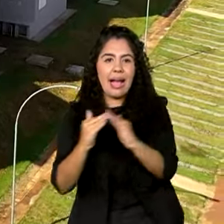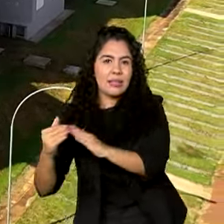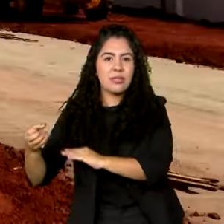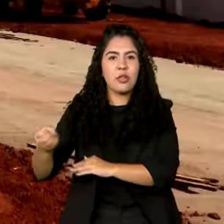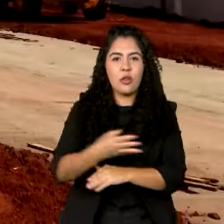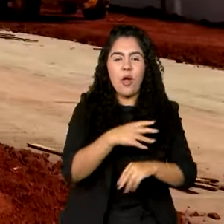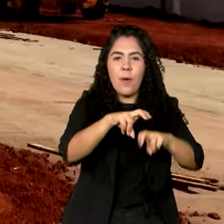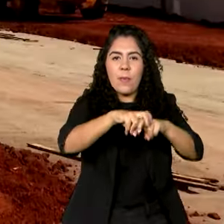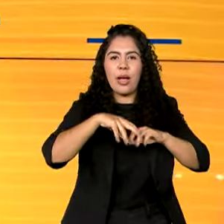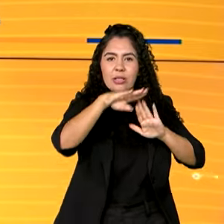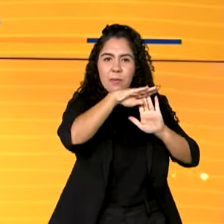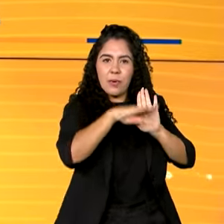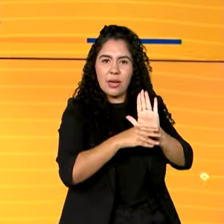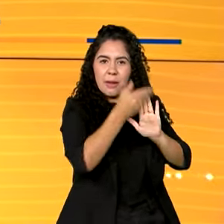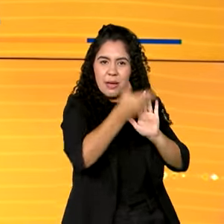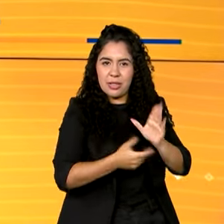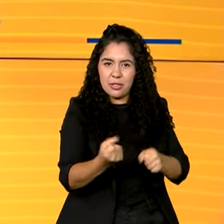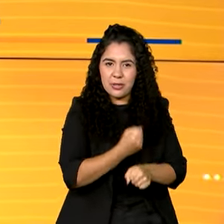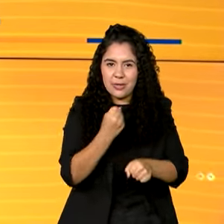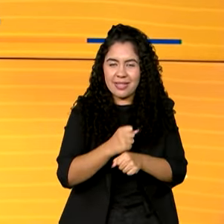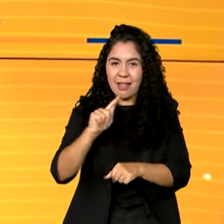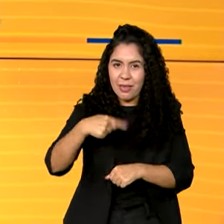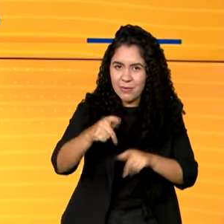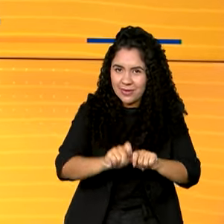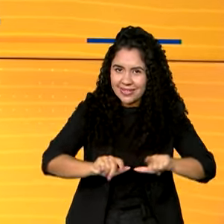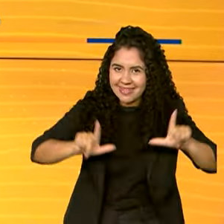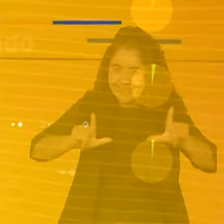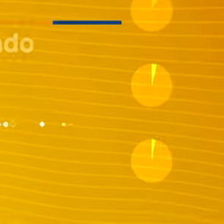pelo Minha Casa Minha Vida. A gente volta já já.